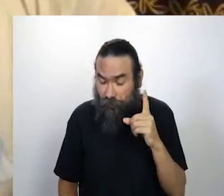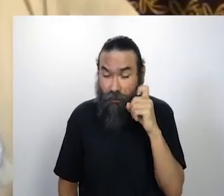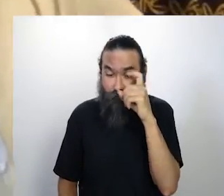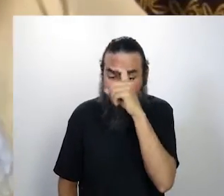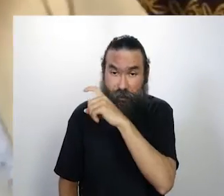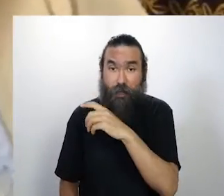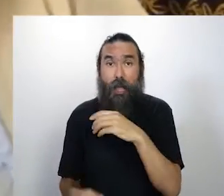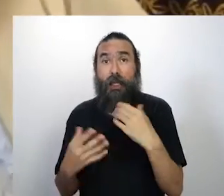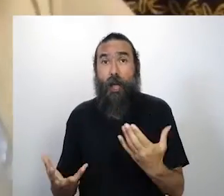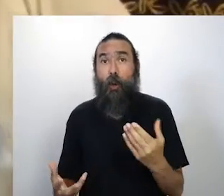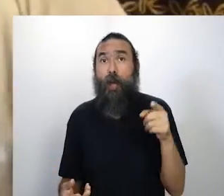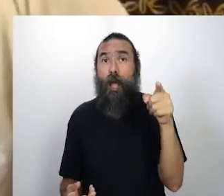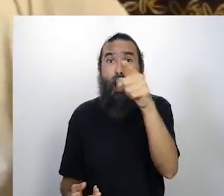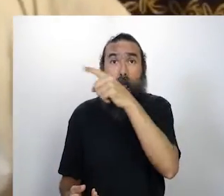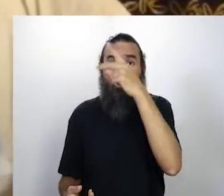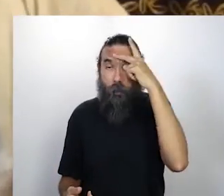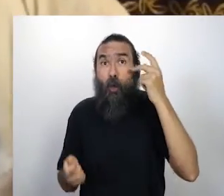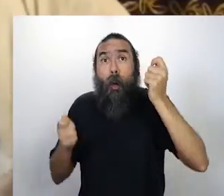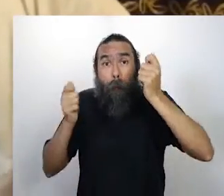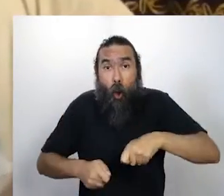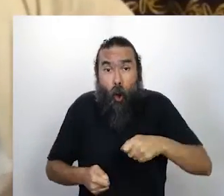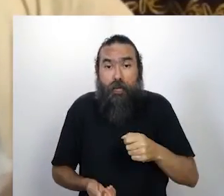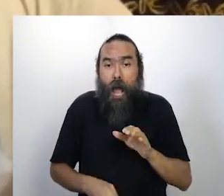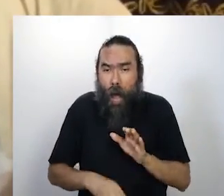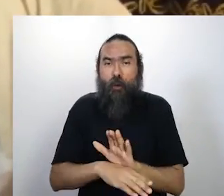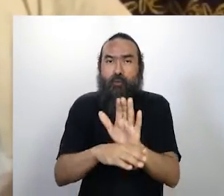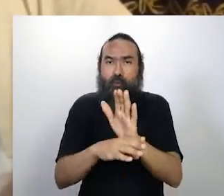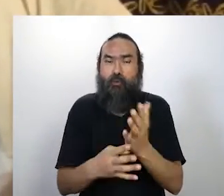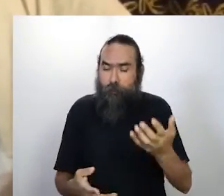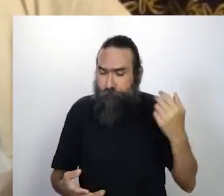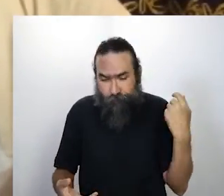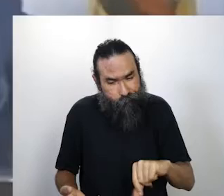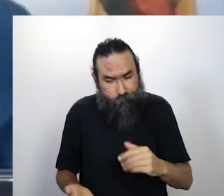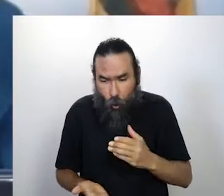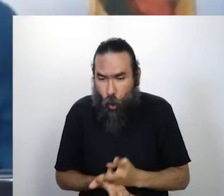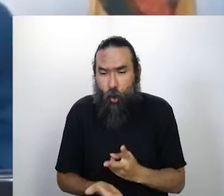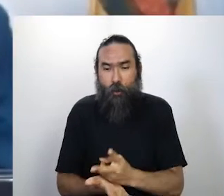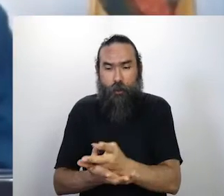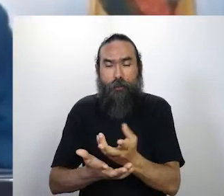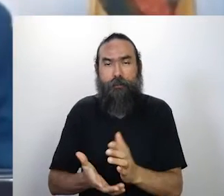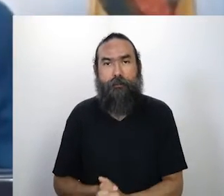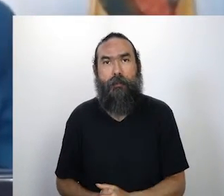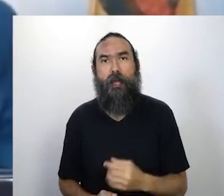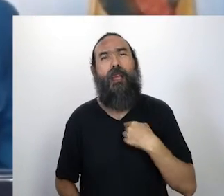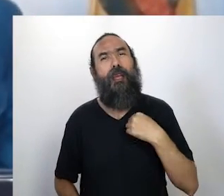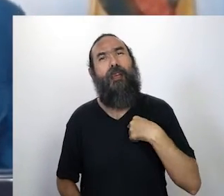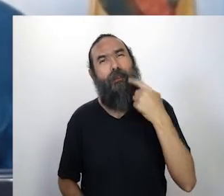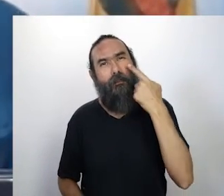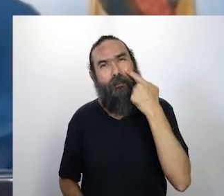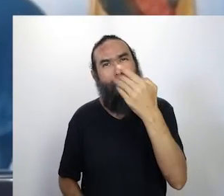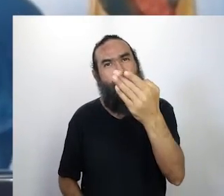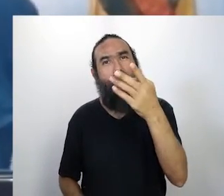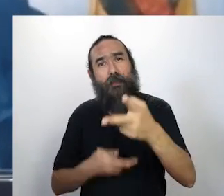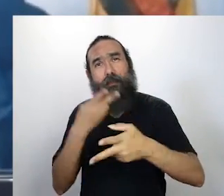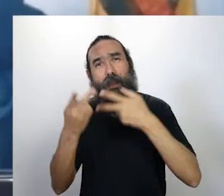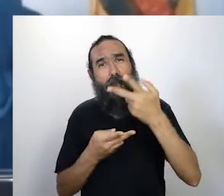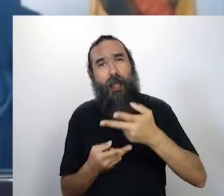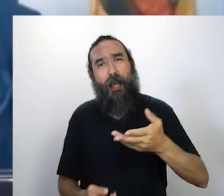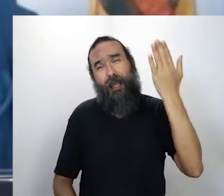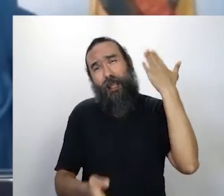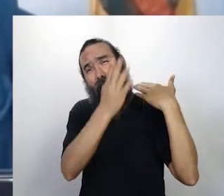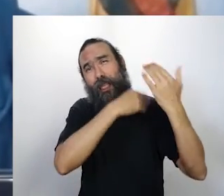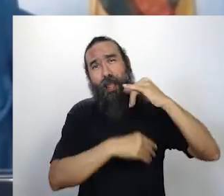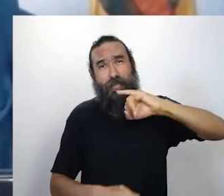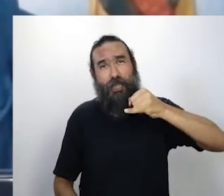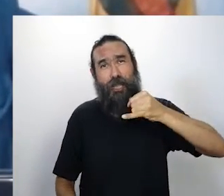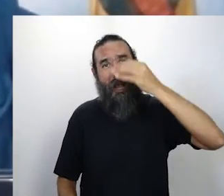ajuda quem pode e vamos que vamos. Isso, meu irmão. Eu estava vendo você falar que em janeiro, o pessoal já estava